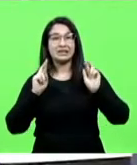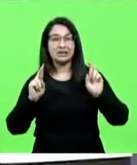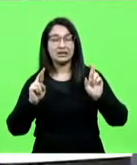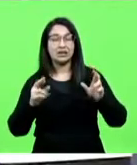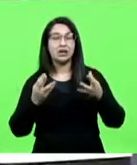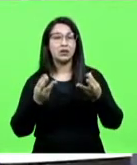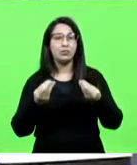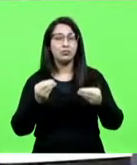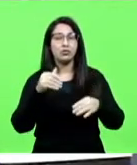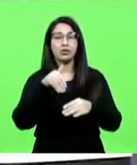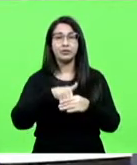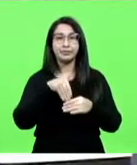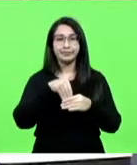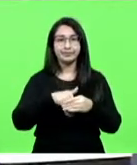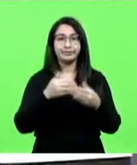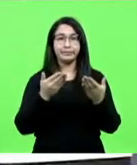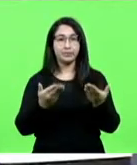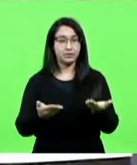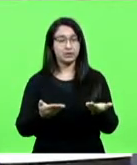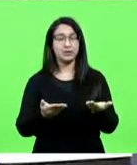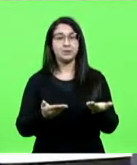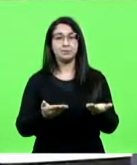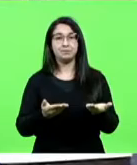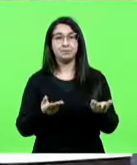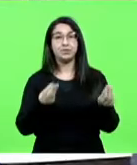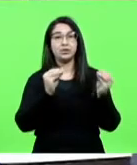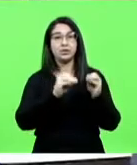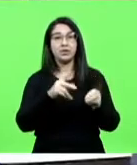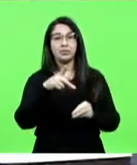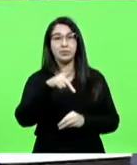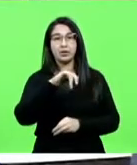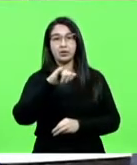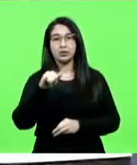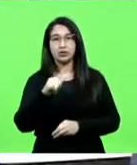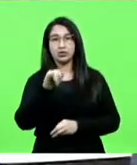fosse votado, que era pela instalação do PJE.